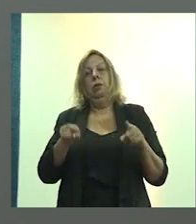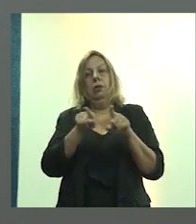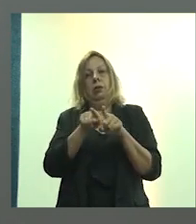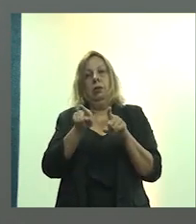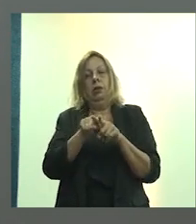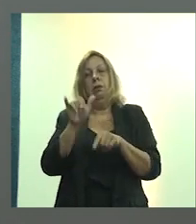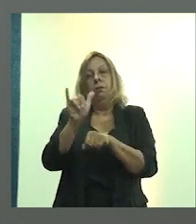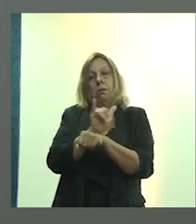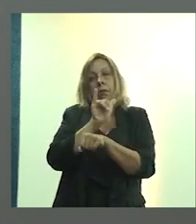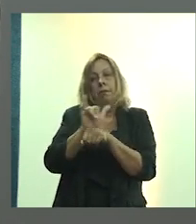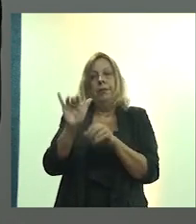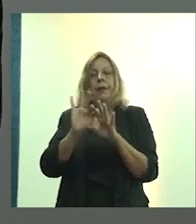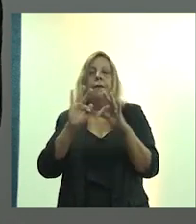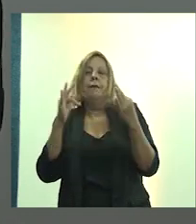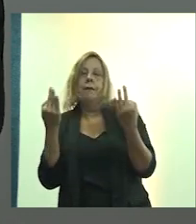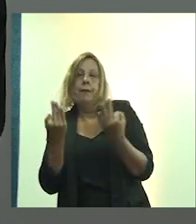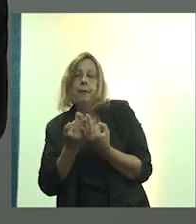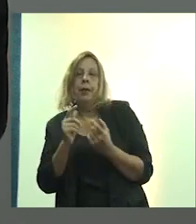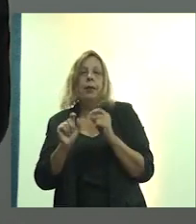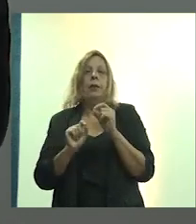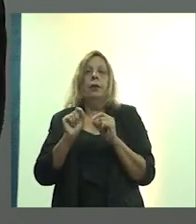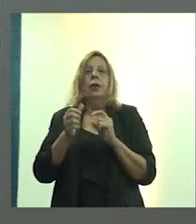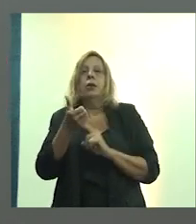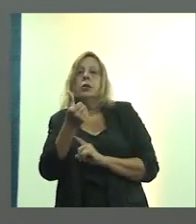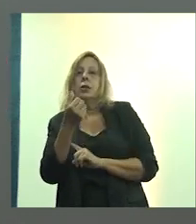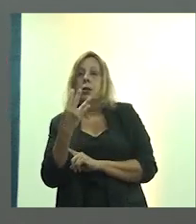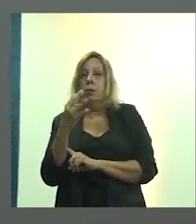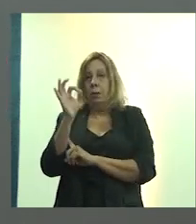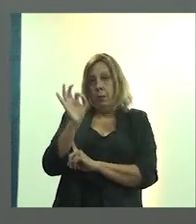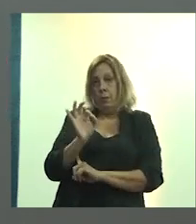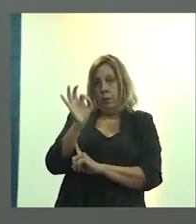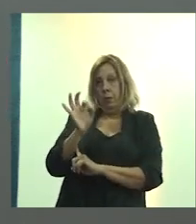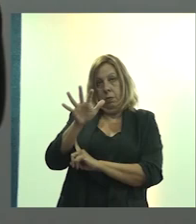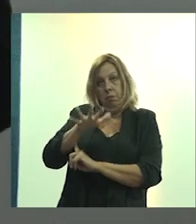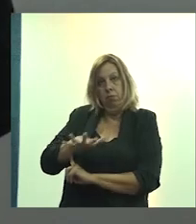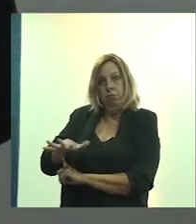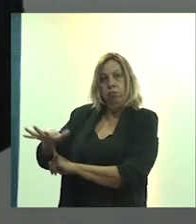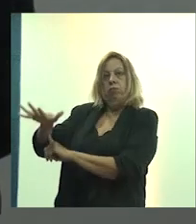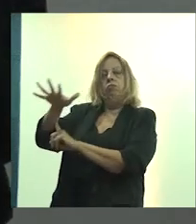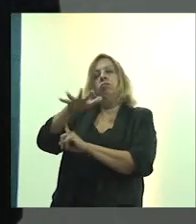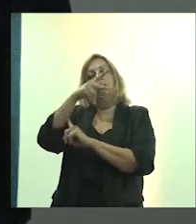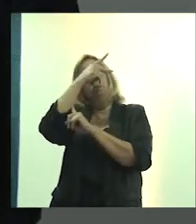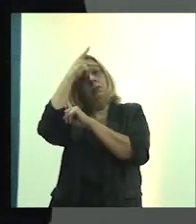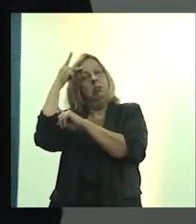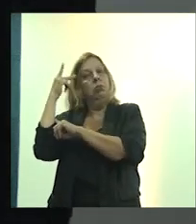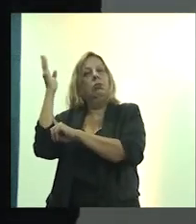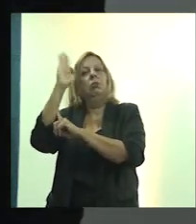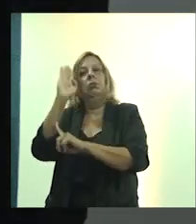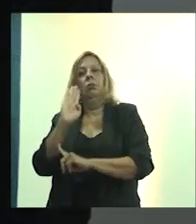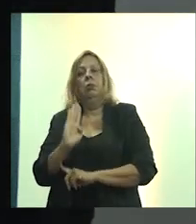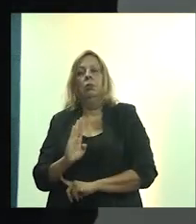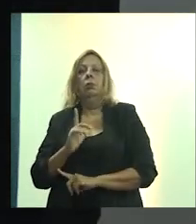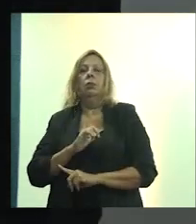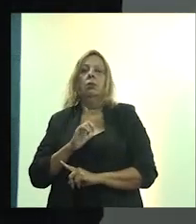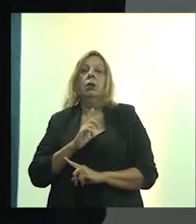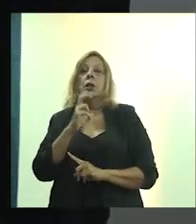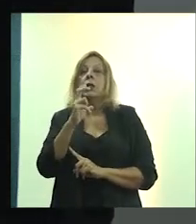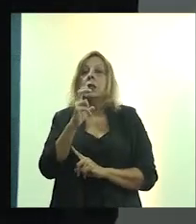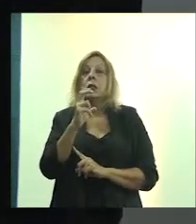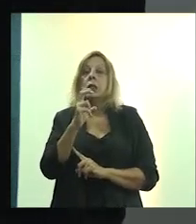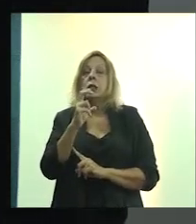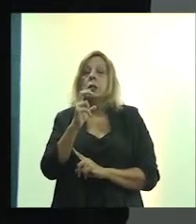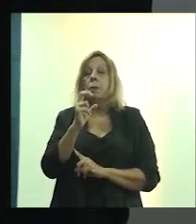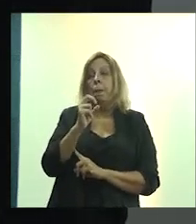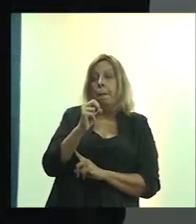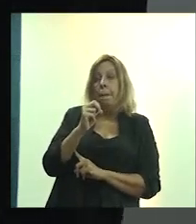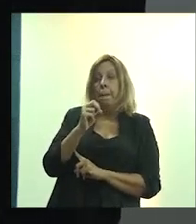estratégia da família atende cerca de 64% da população do Brasil, são em torno de 50